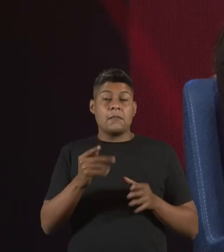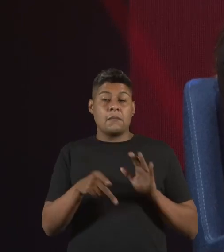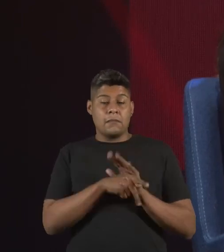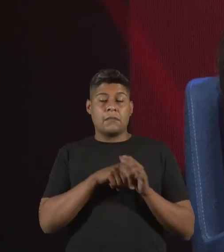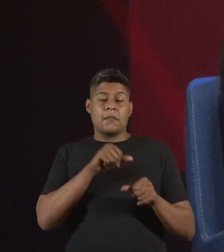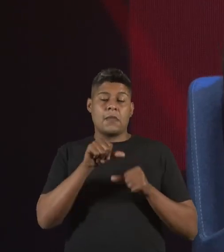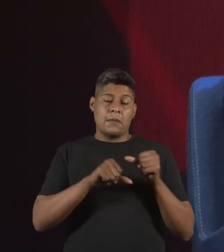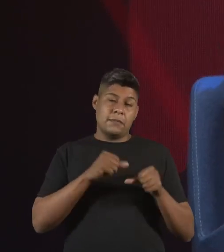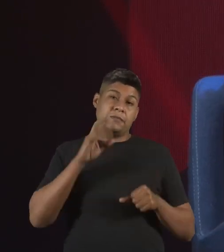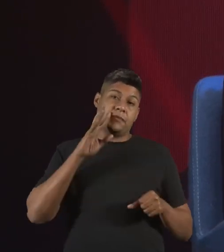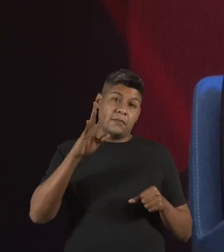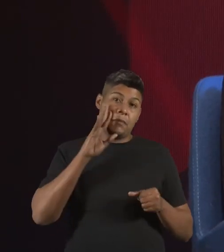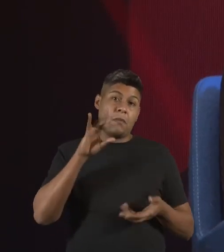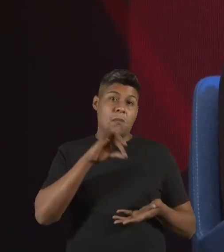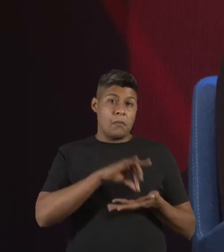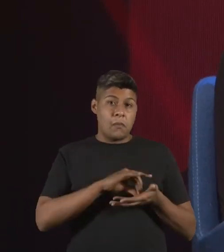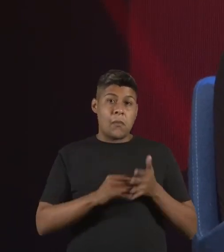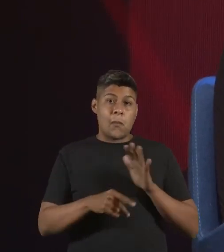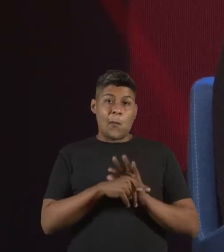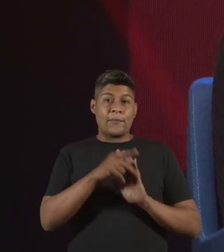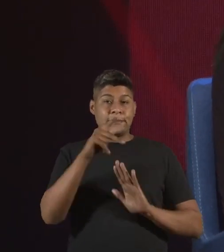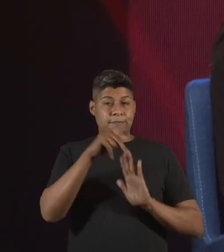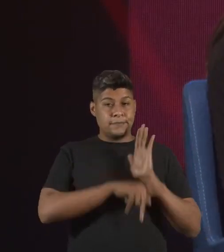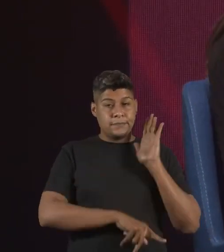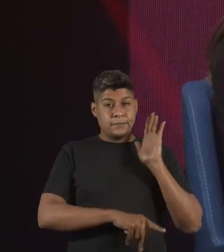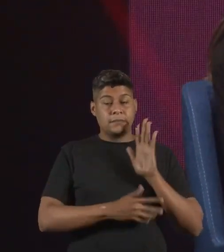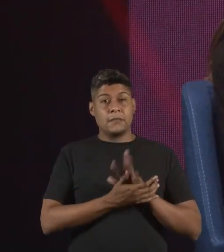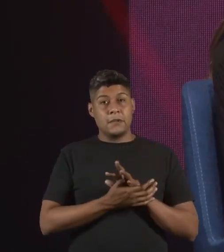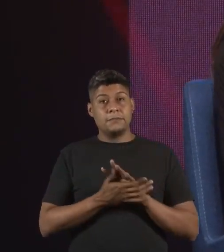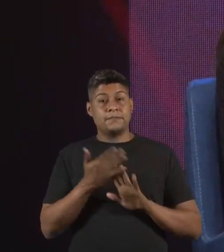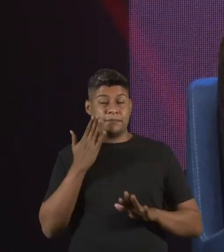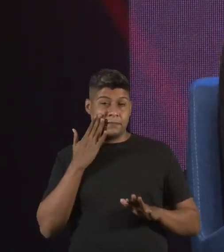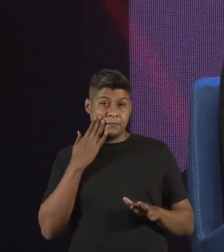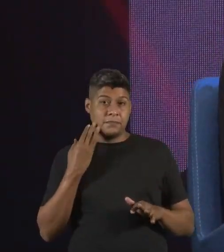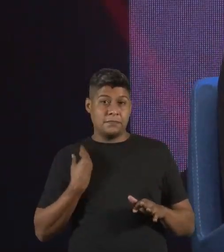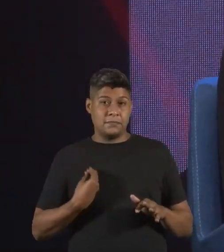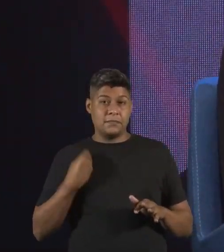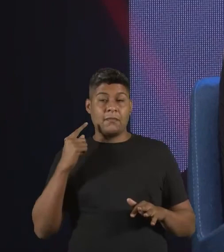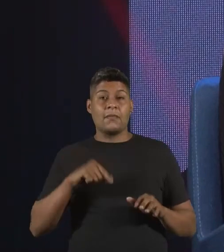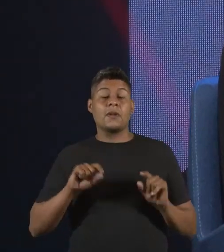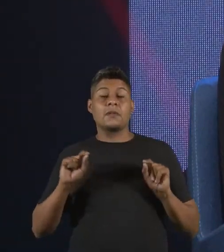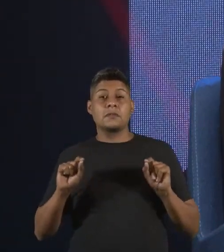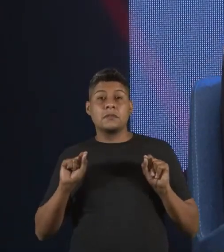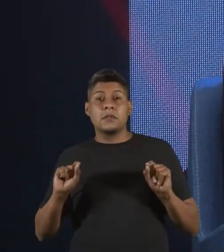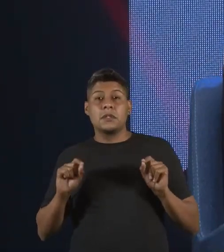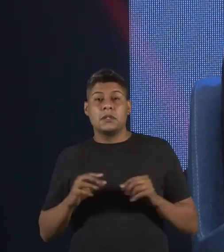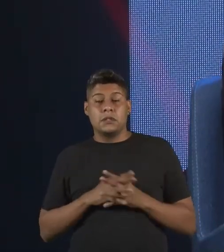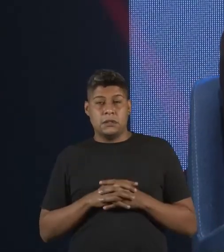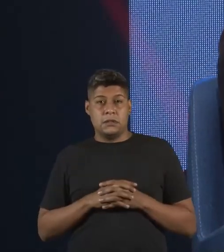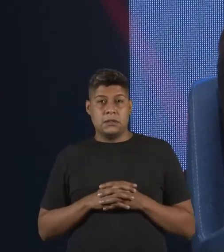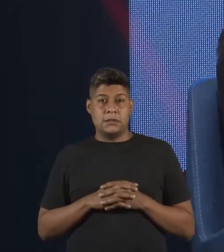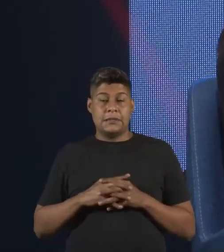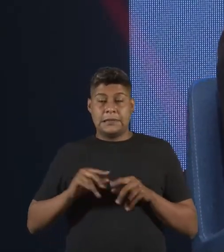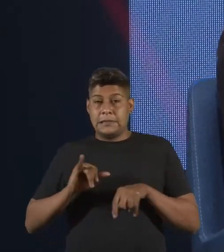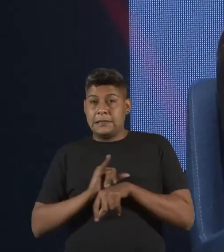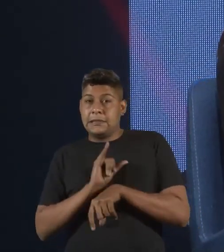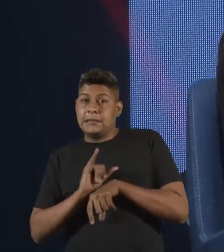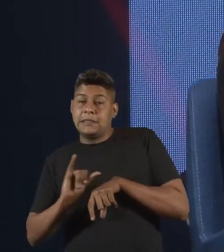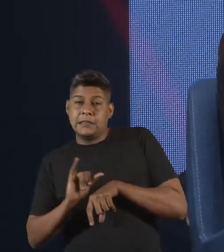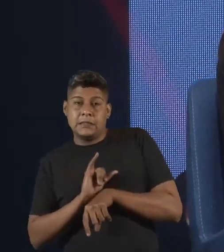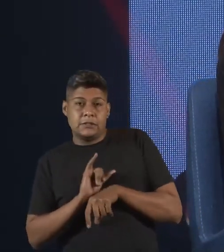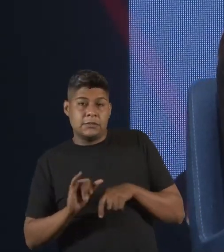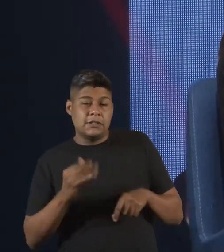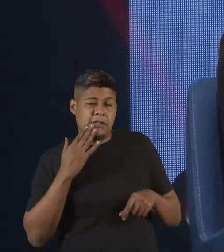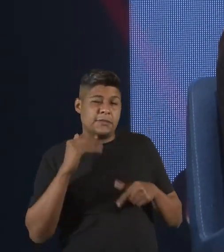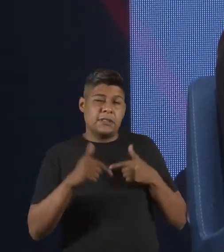transformar sonhos em realidade, transformar projetos em realidade. E a minha carreira sempre foi uma carreira muito dinâmica. Eu trabalhei